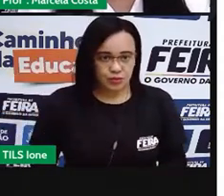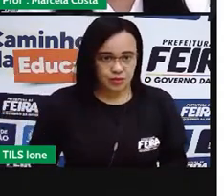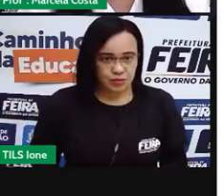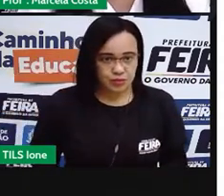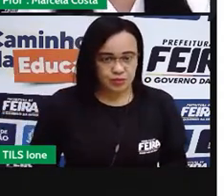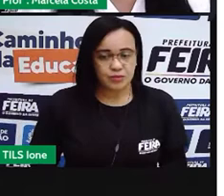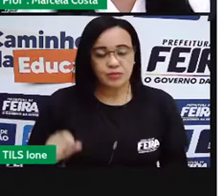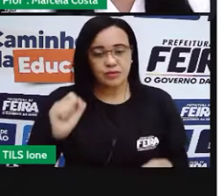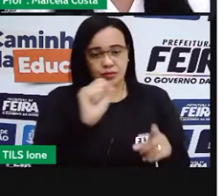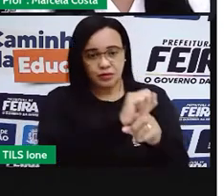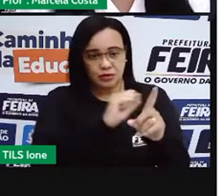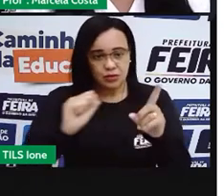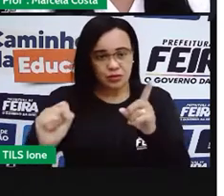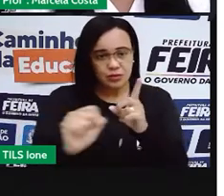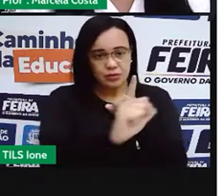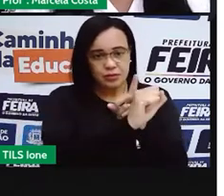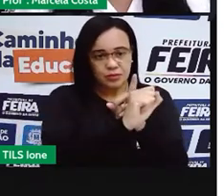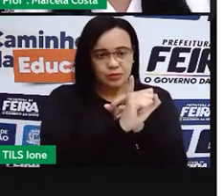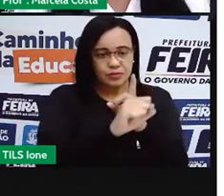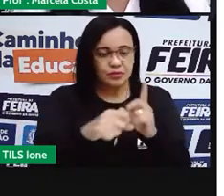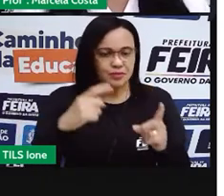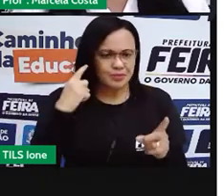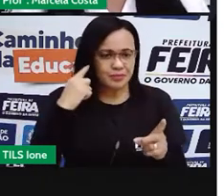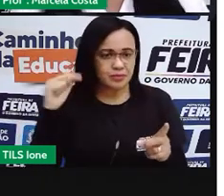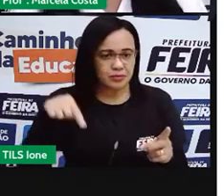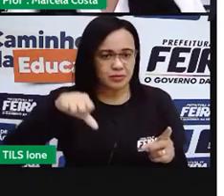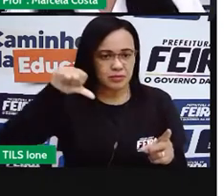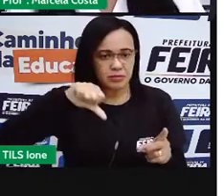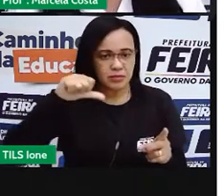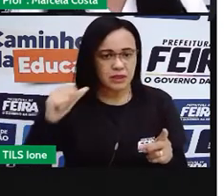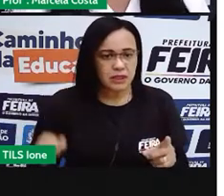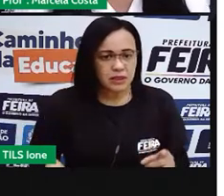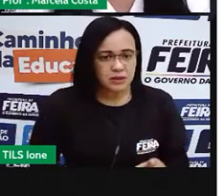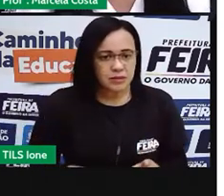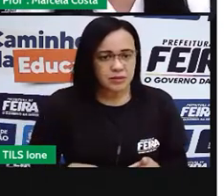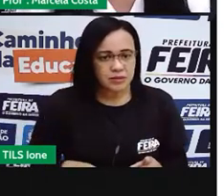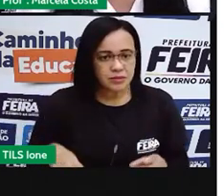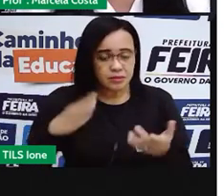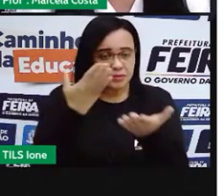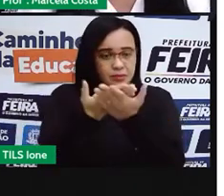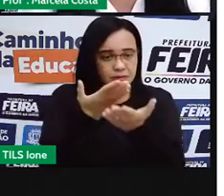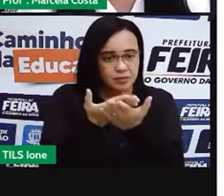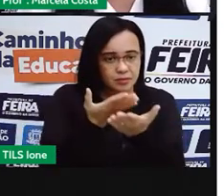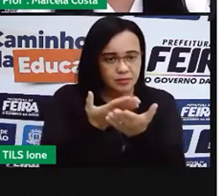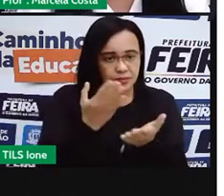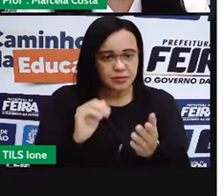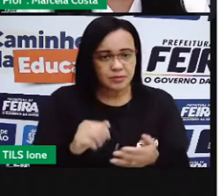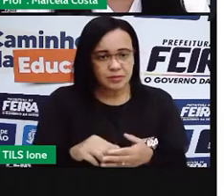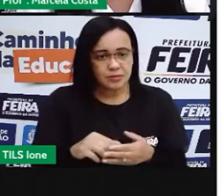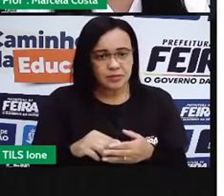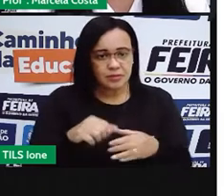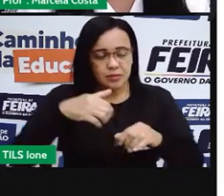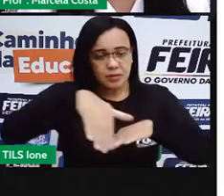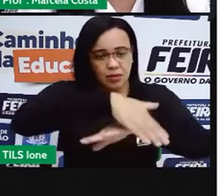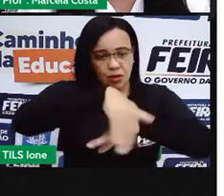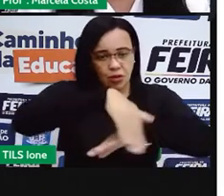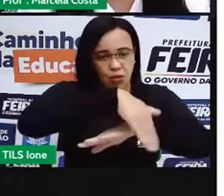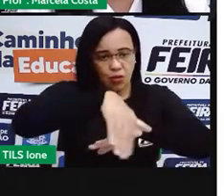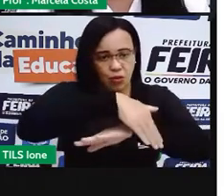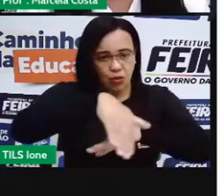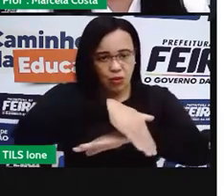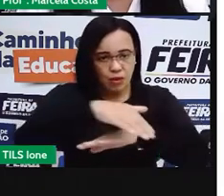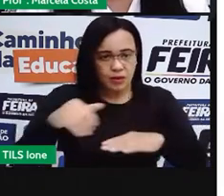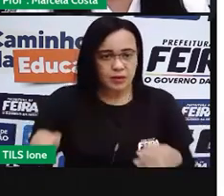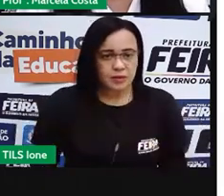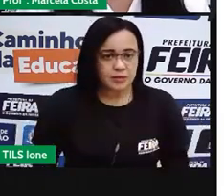social, tá? E na comunidade, na escola, na rua, nos mídios,